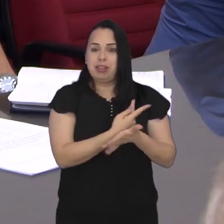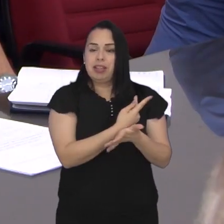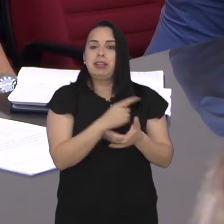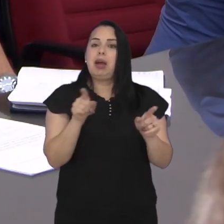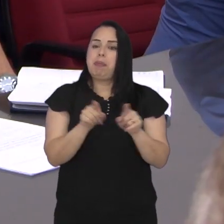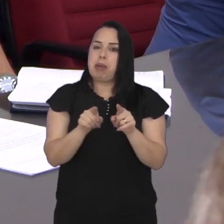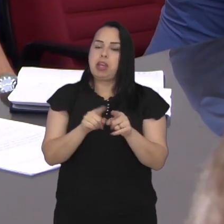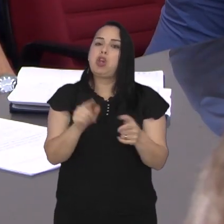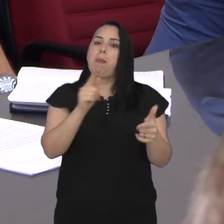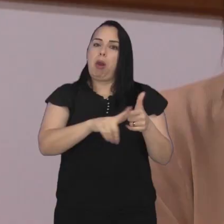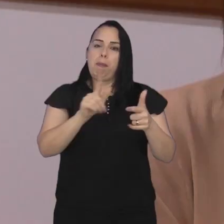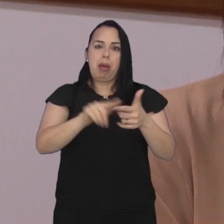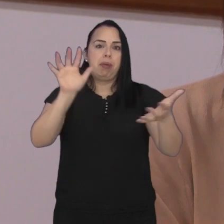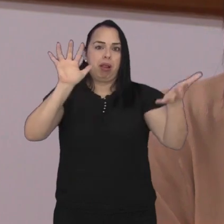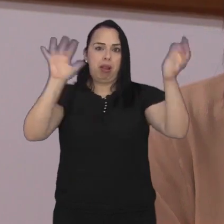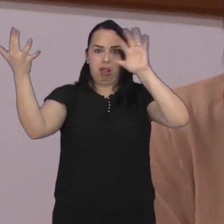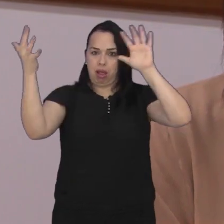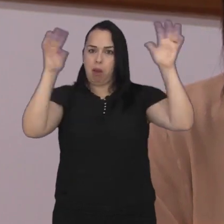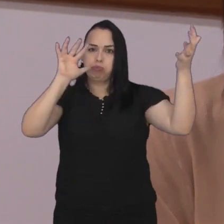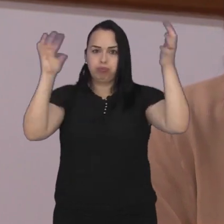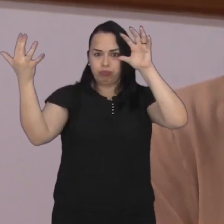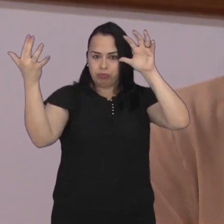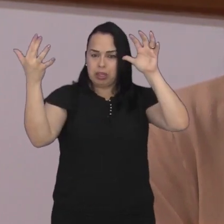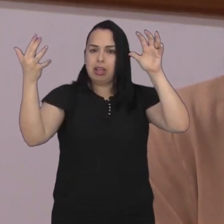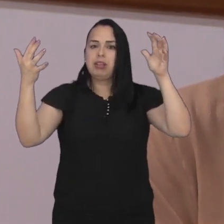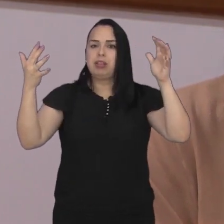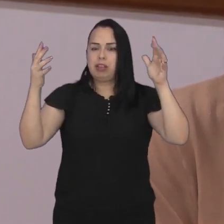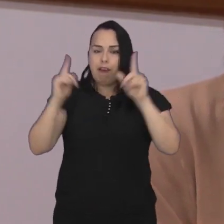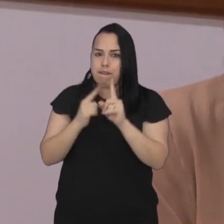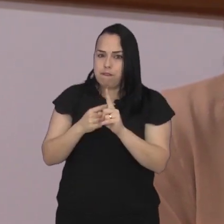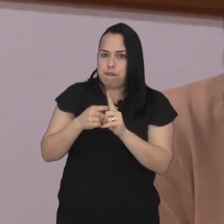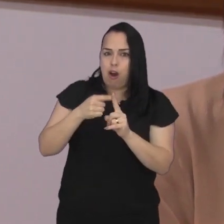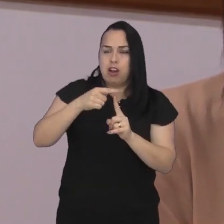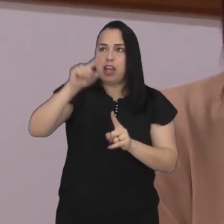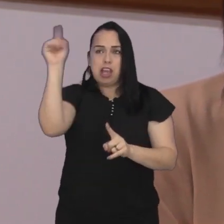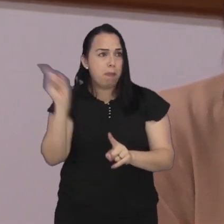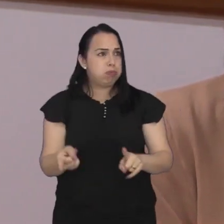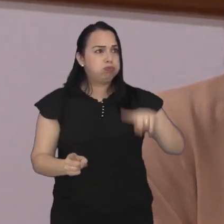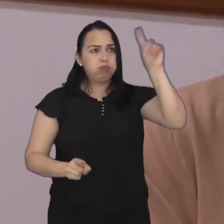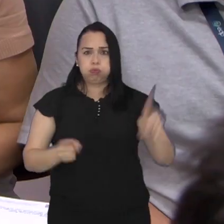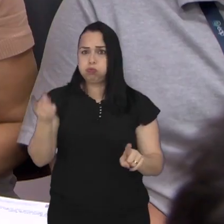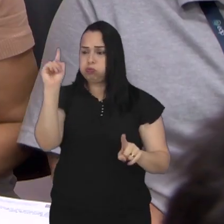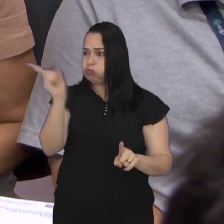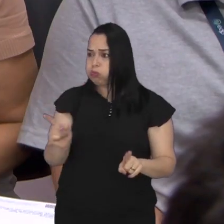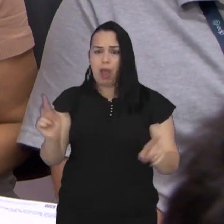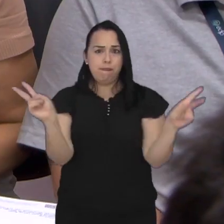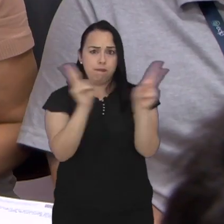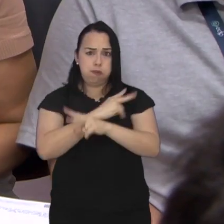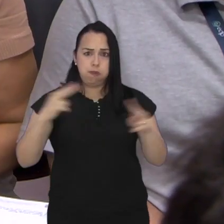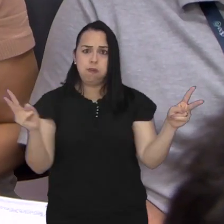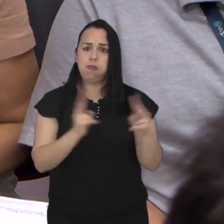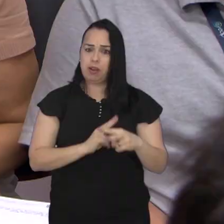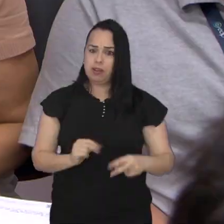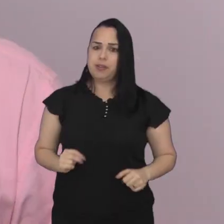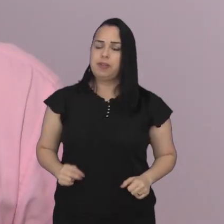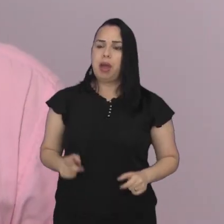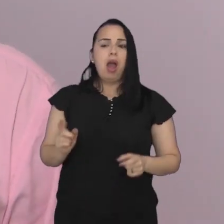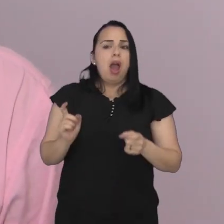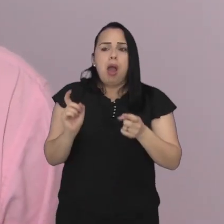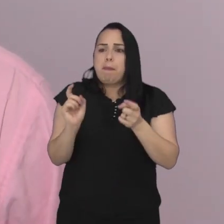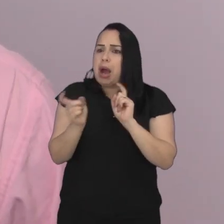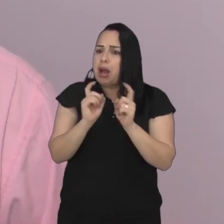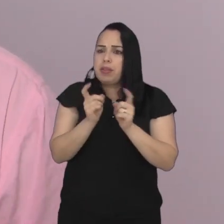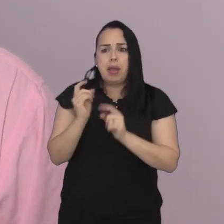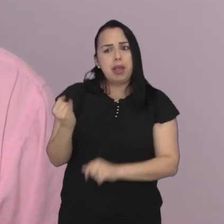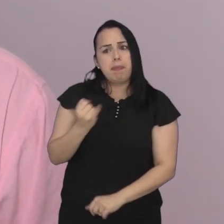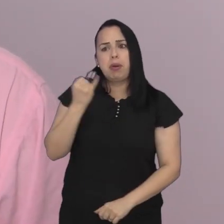problemas climáticos, como o fenômeno El Ninho, a alta incidência de raios e rajadas de ventos. Uma reunião